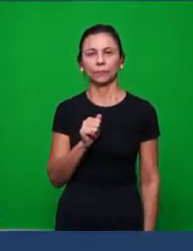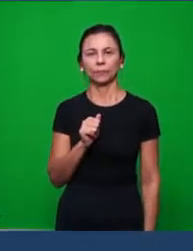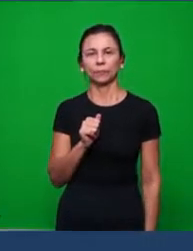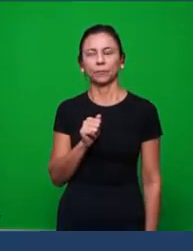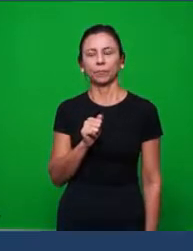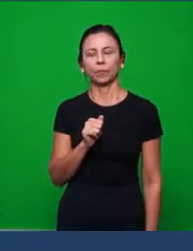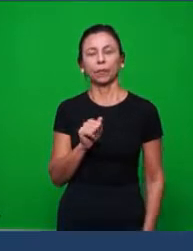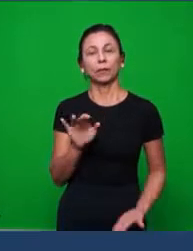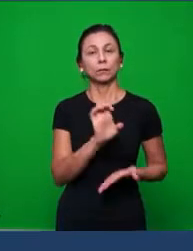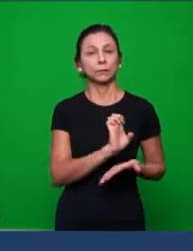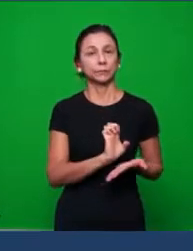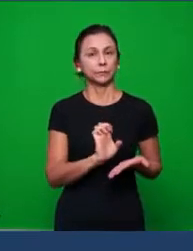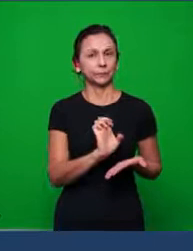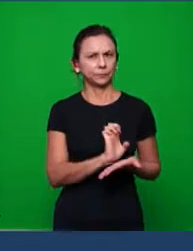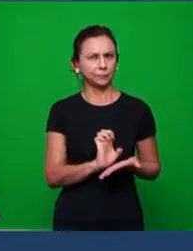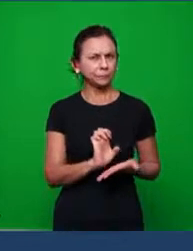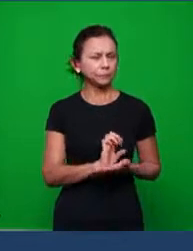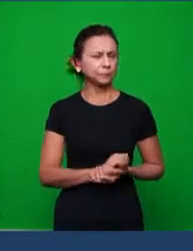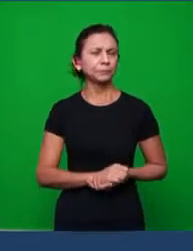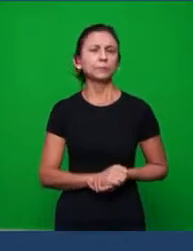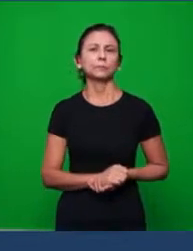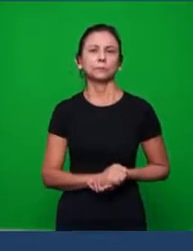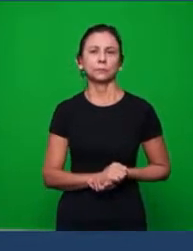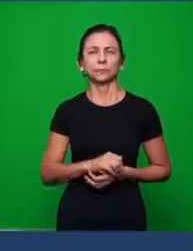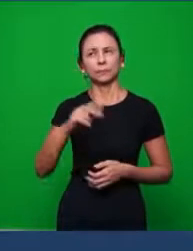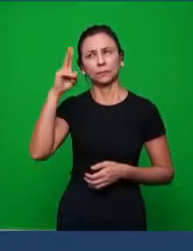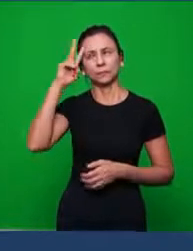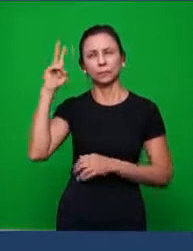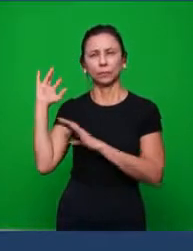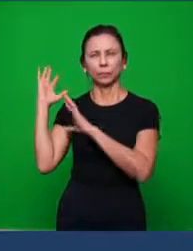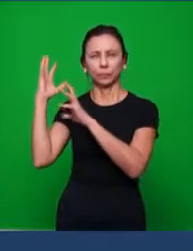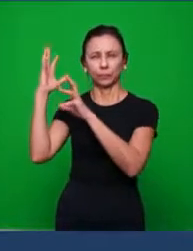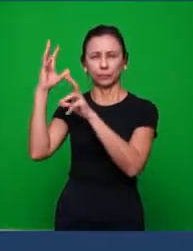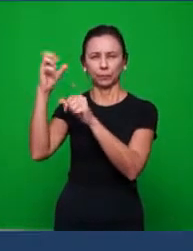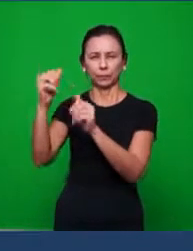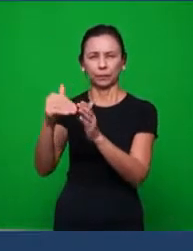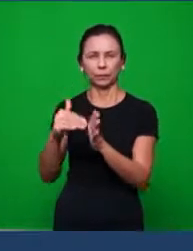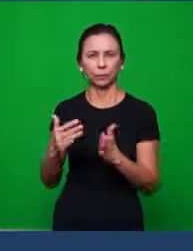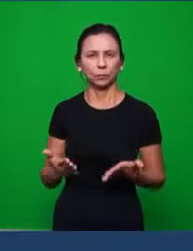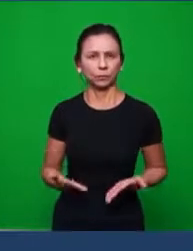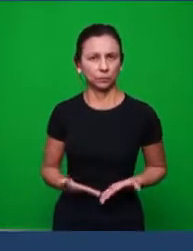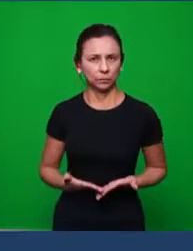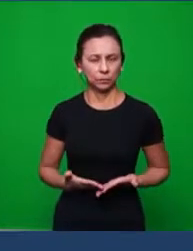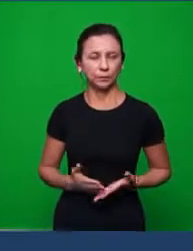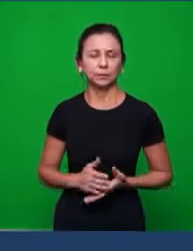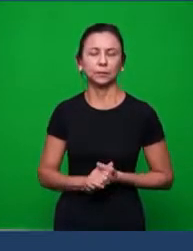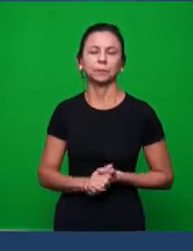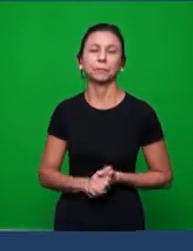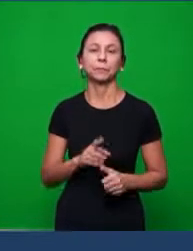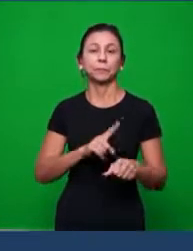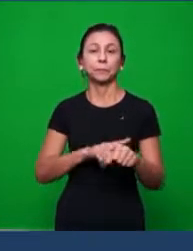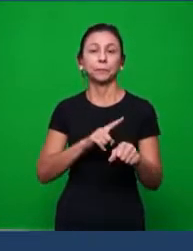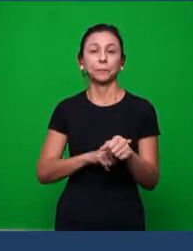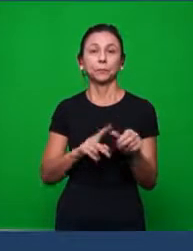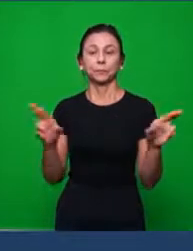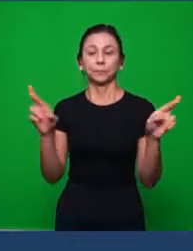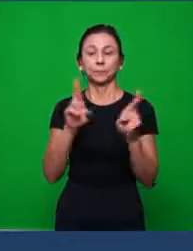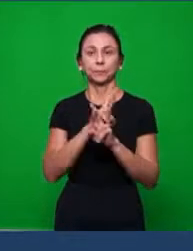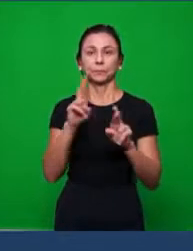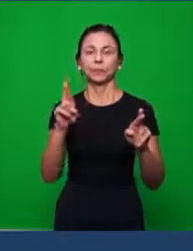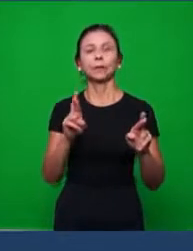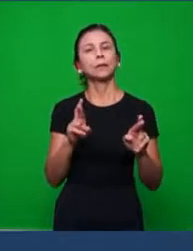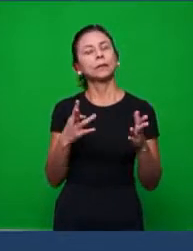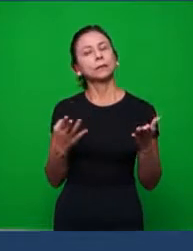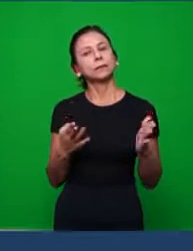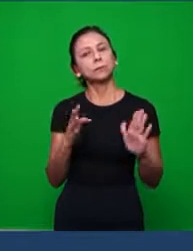alcançaria a igreja em todo o tempo de sua história, não é isso? No tempo que está relacionado com o texto